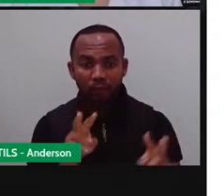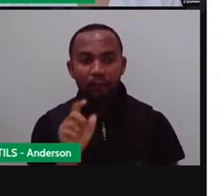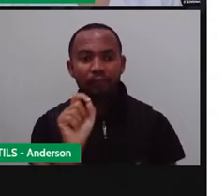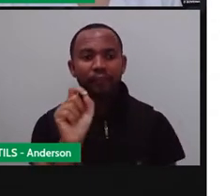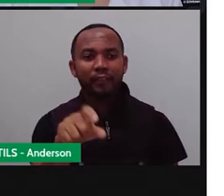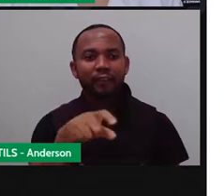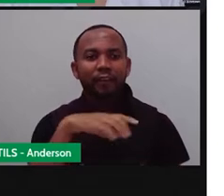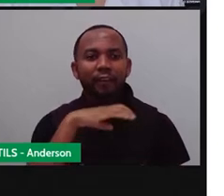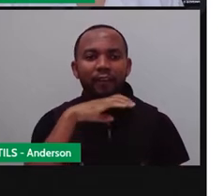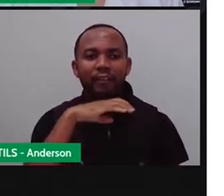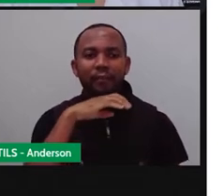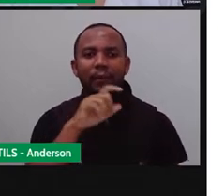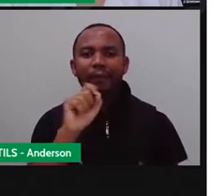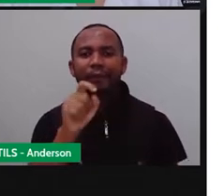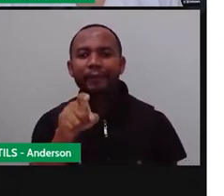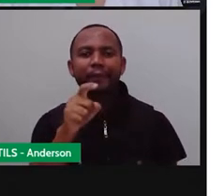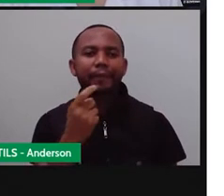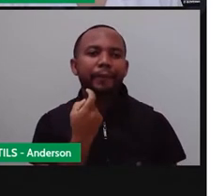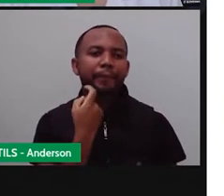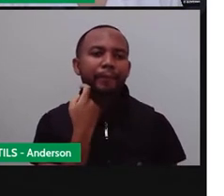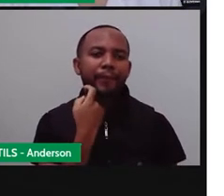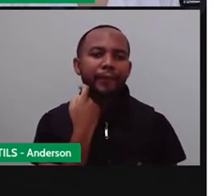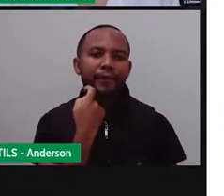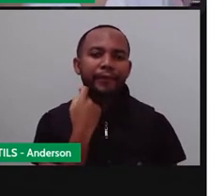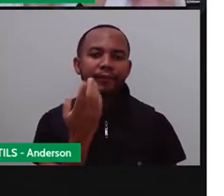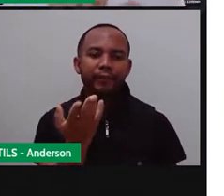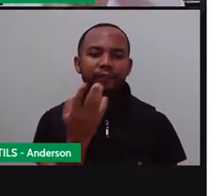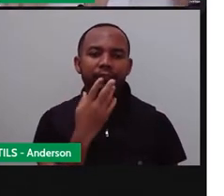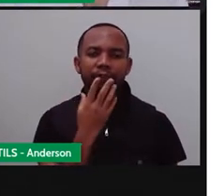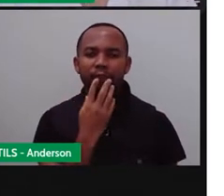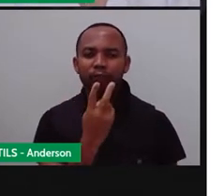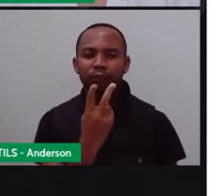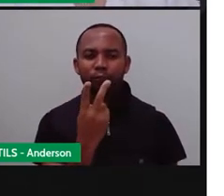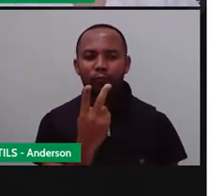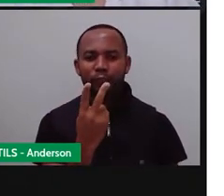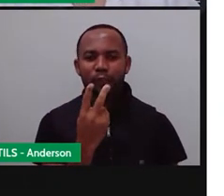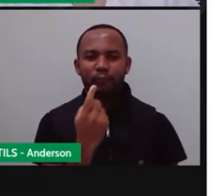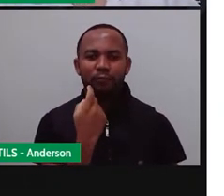animal aqui é o quê? Um peixe. Na verdade, são dois, né?